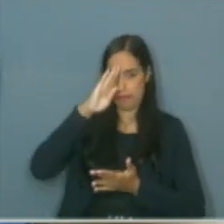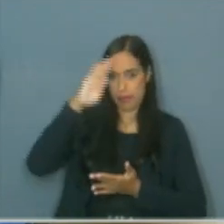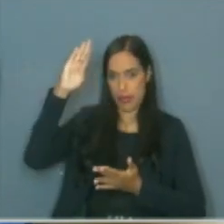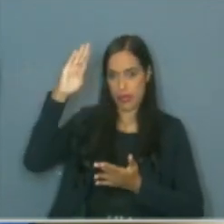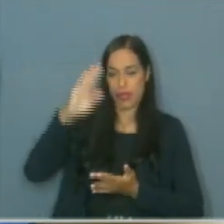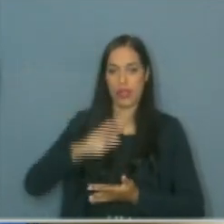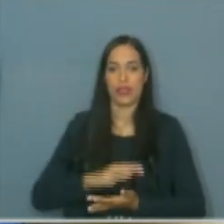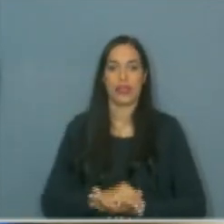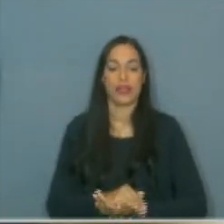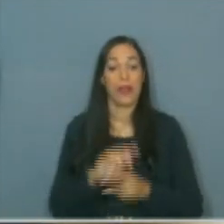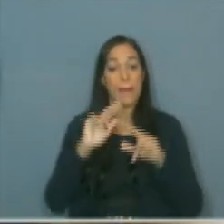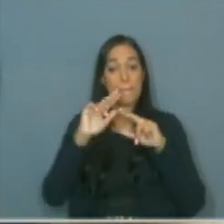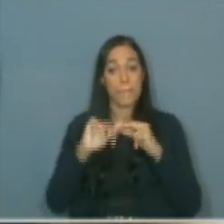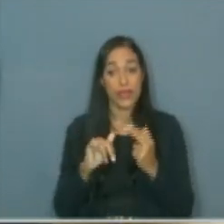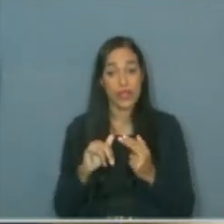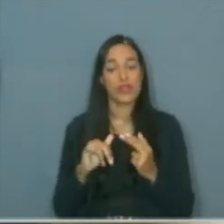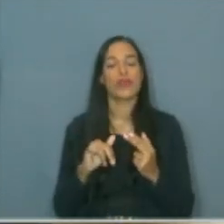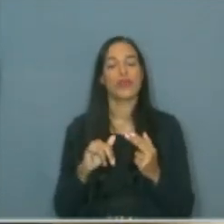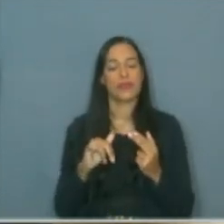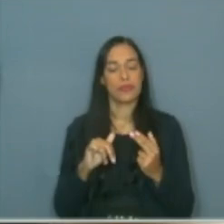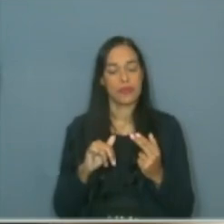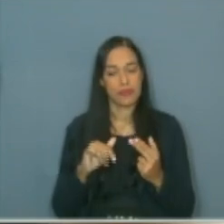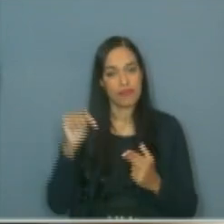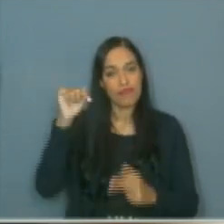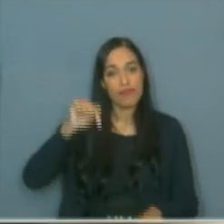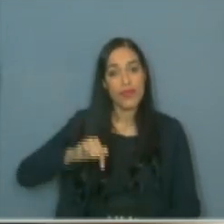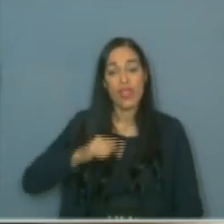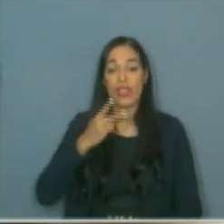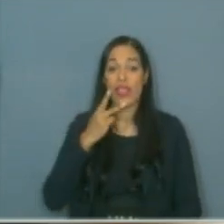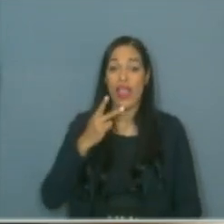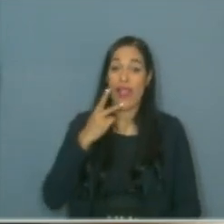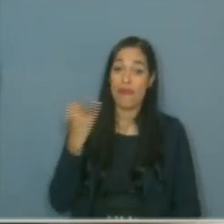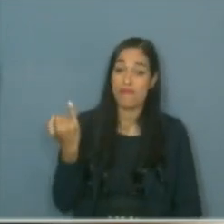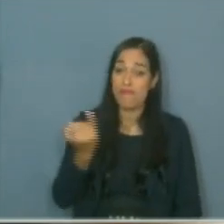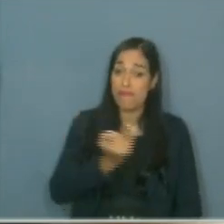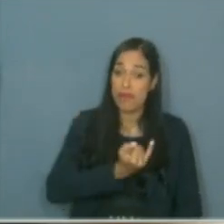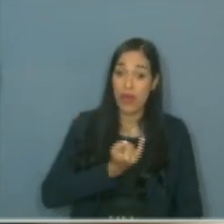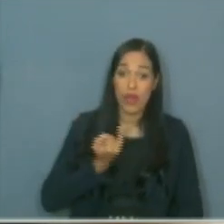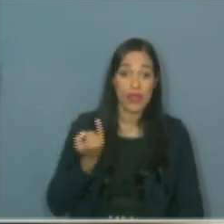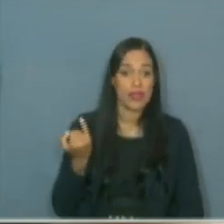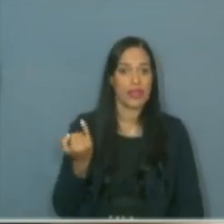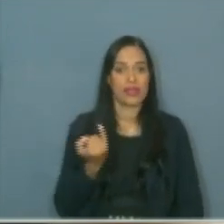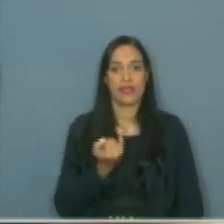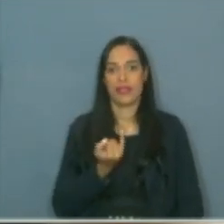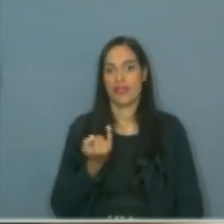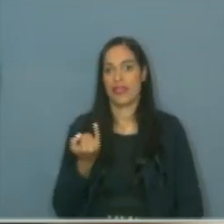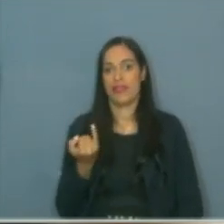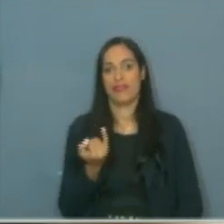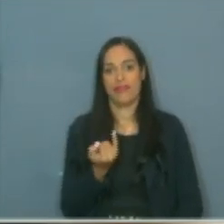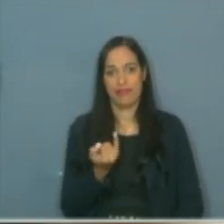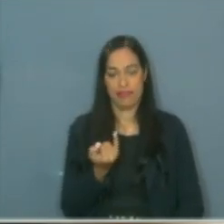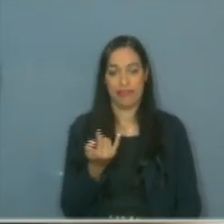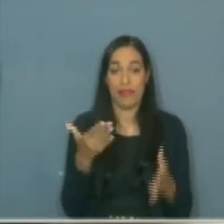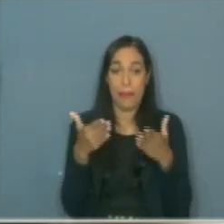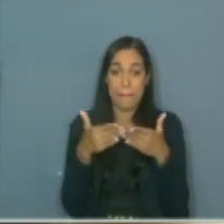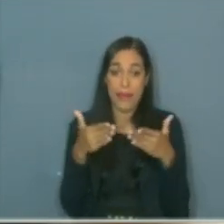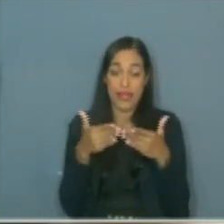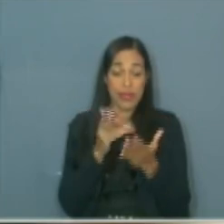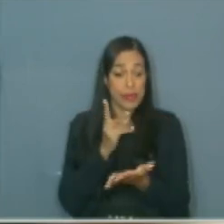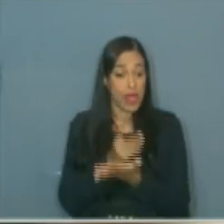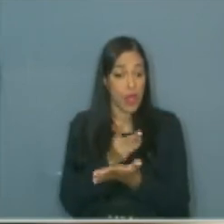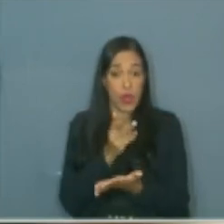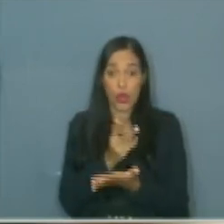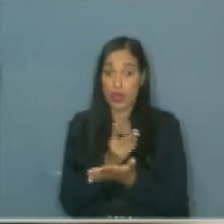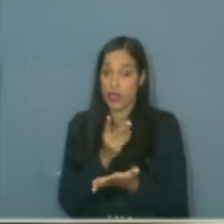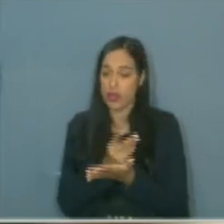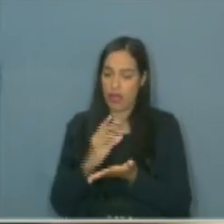Portanto, reforço aqui a importância de mantermos o diálogo com o Poder Executivo, solicitando a continuidade dos